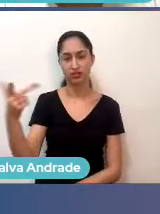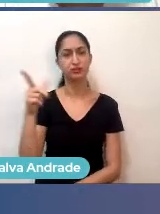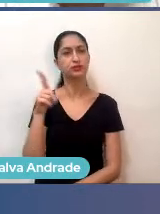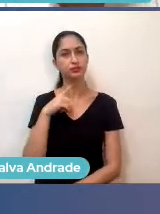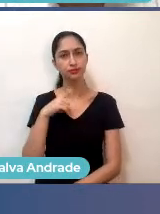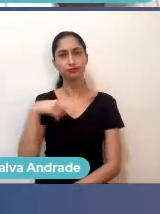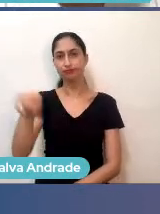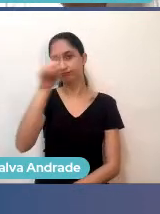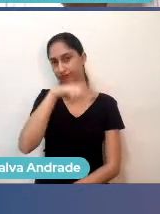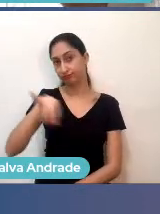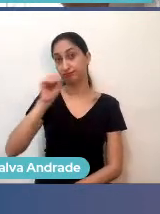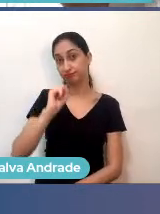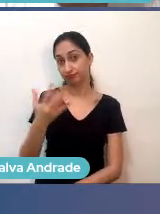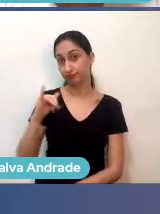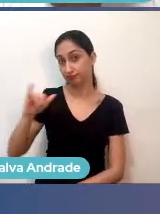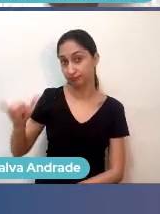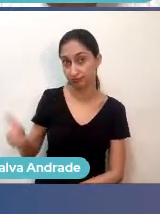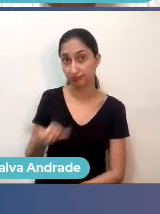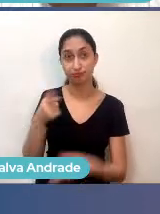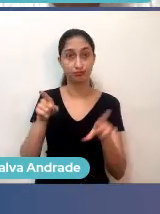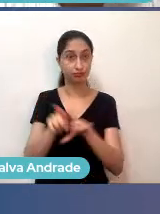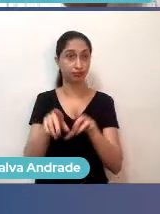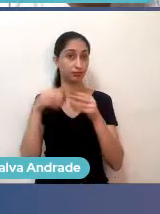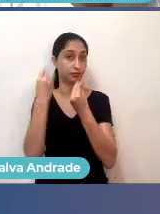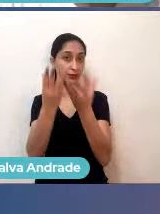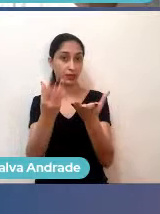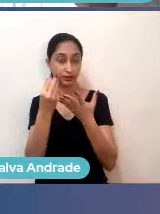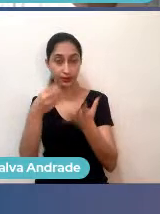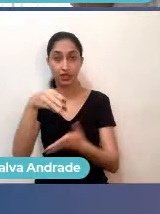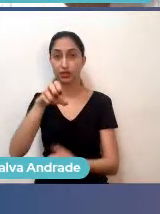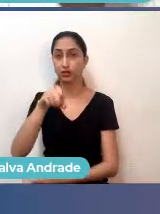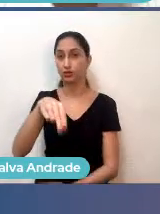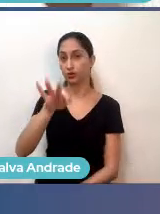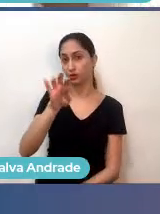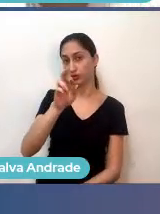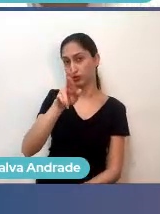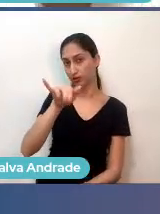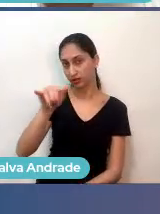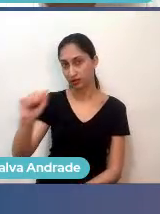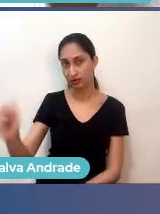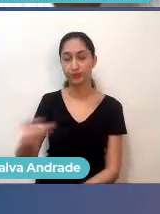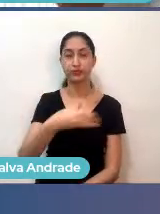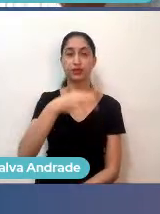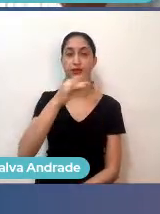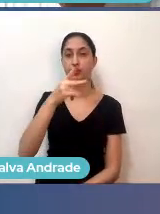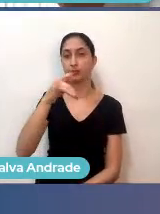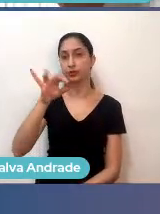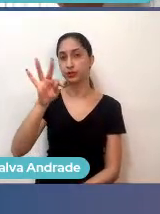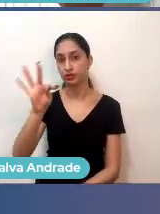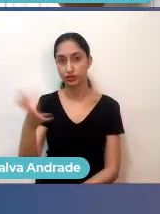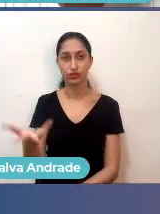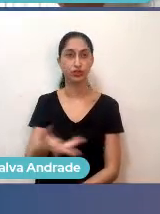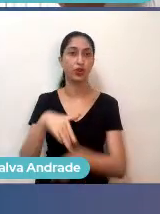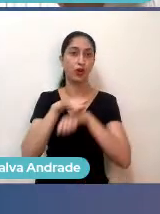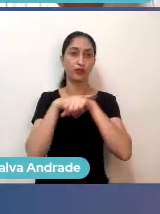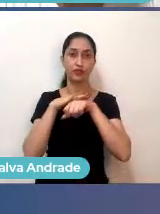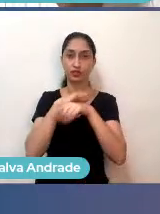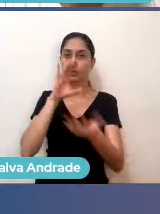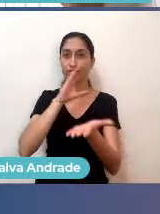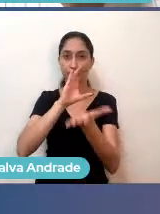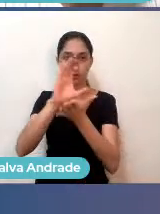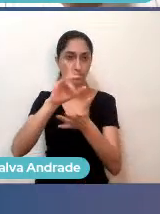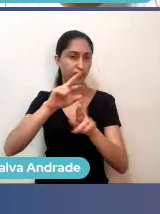outros. E além de entregar aí mentorias, treinamento de pitch, conversa com investidores, conversa com grandes empresas, tem um monte de atividade aí para os